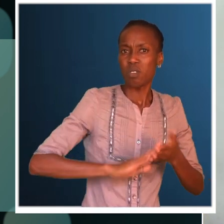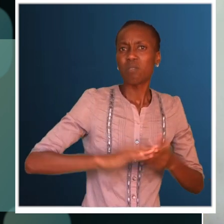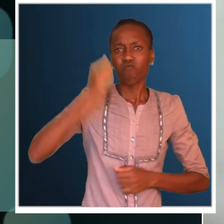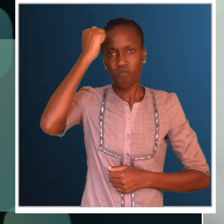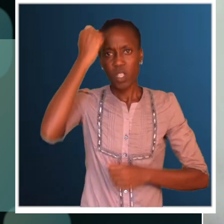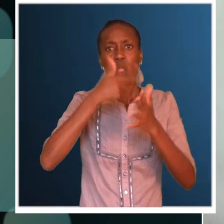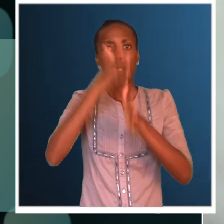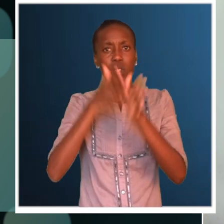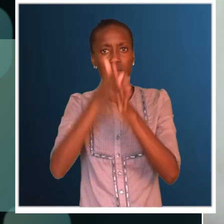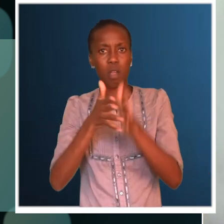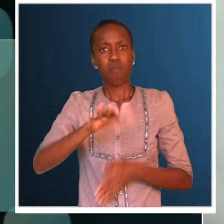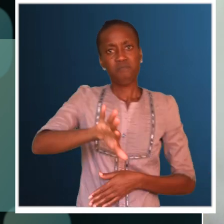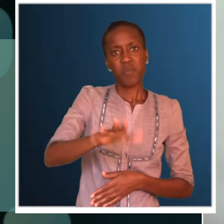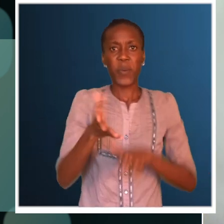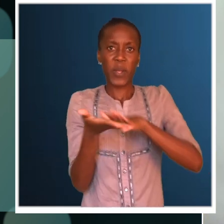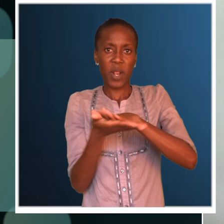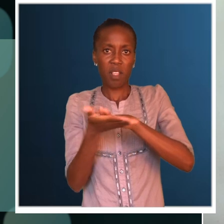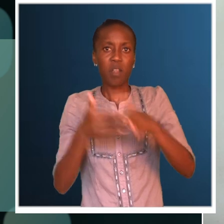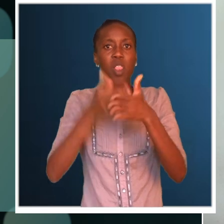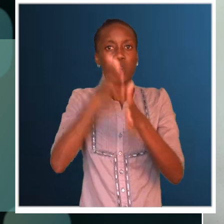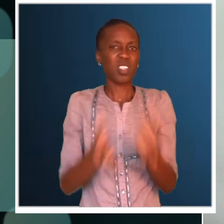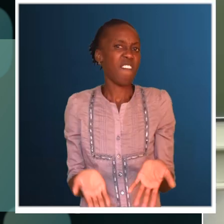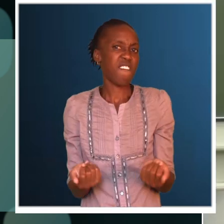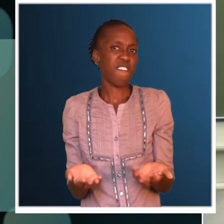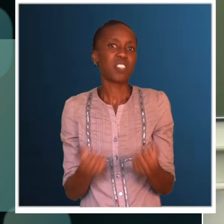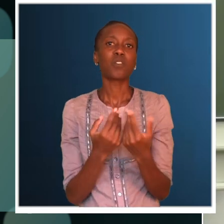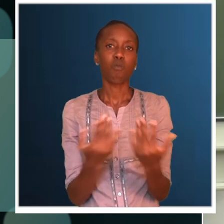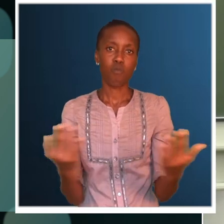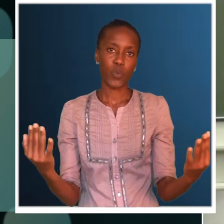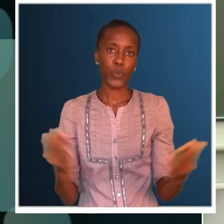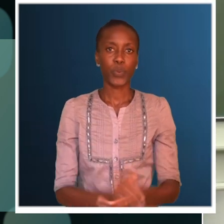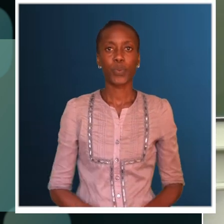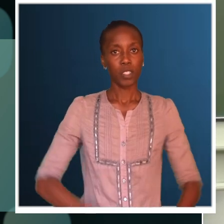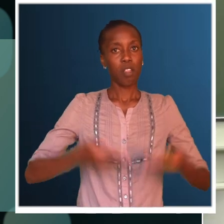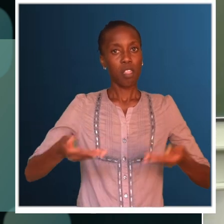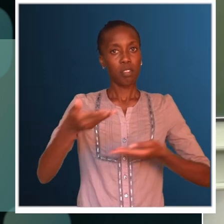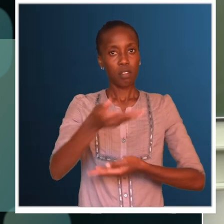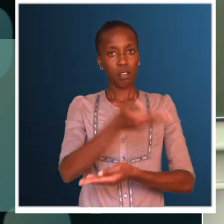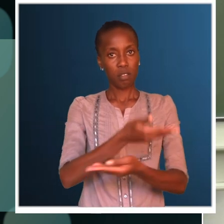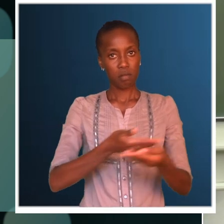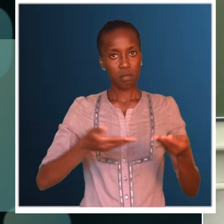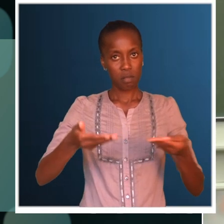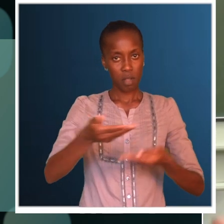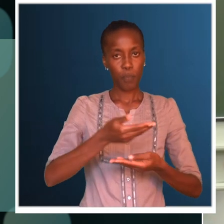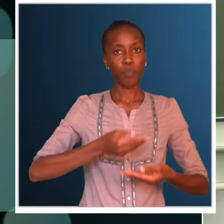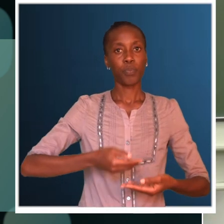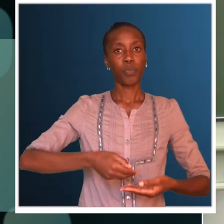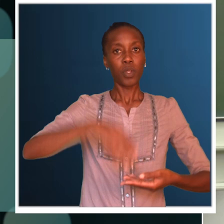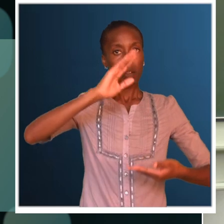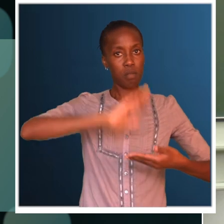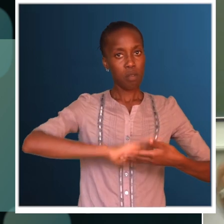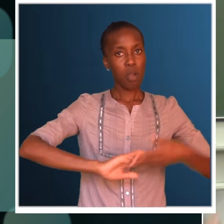mínimas ou básicas de língua de sinais, ia facilitar muito. Então, a interação é feita através dos conhecimentos que são